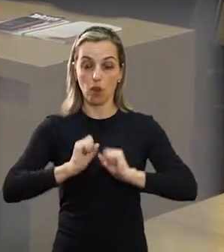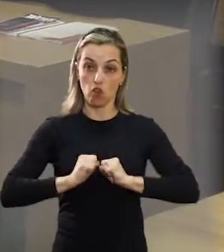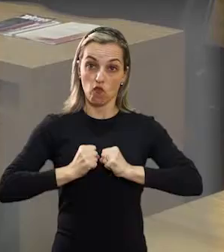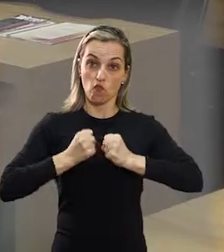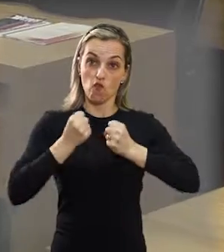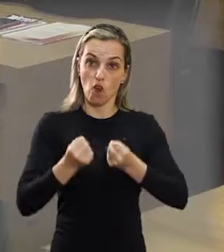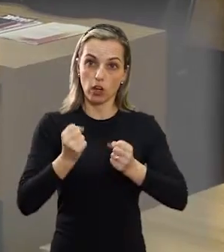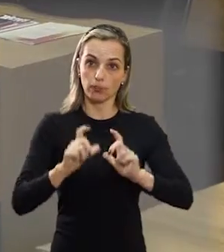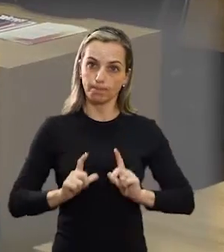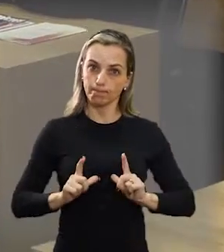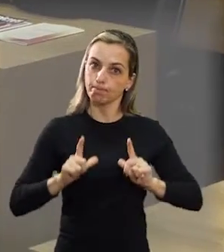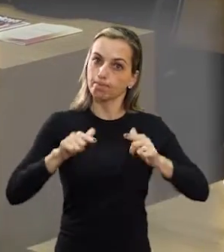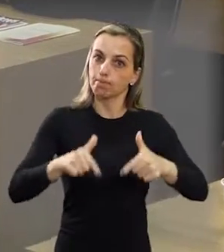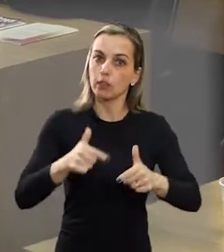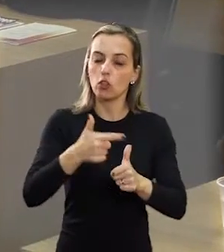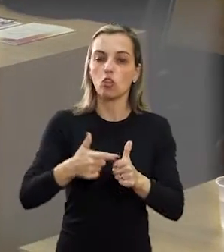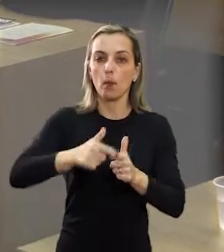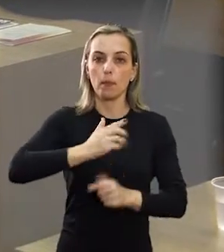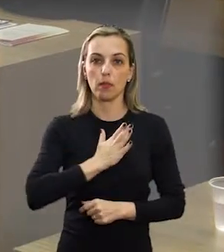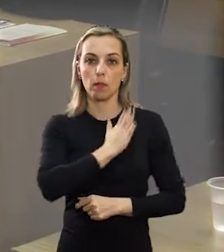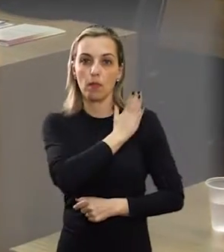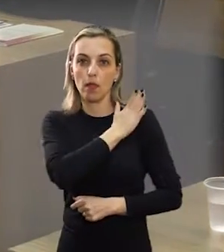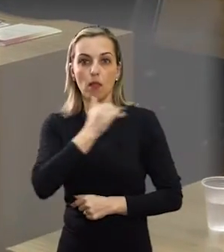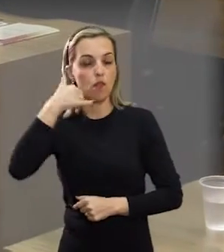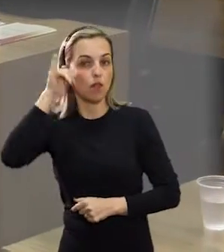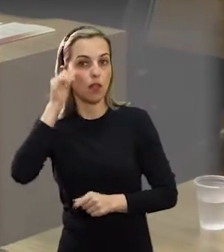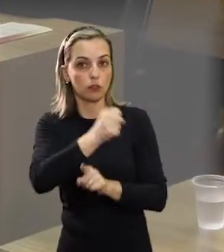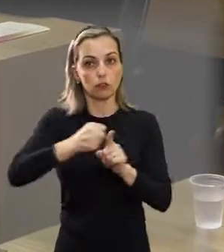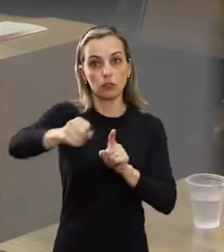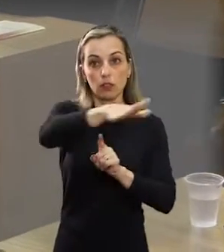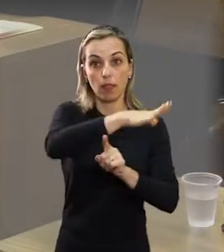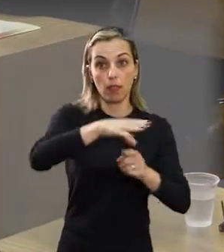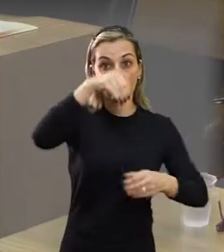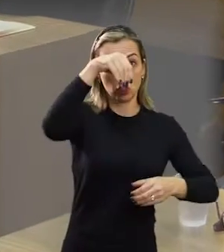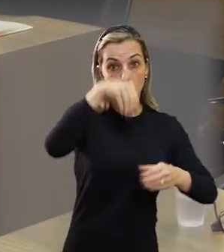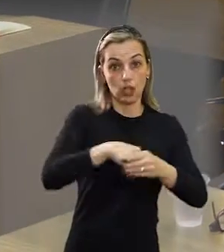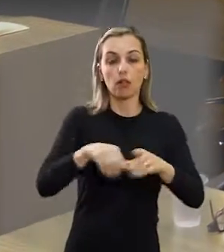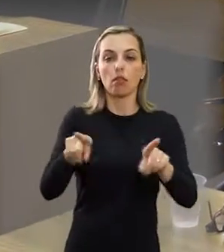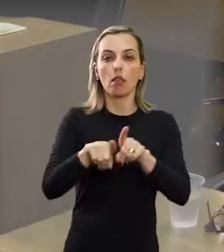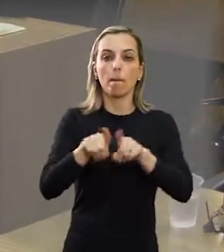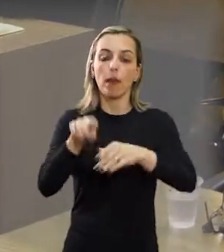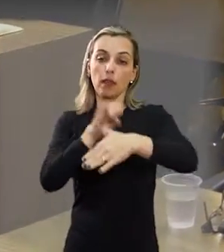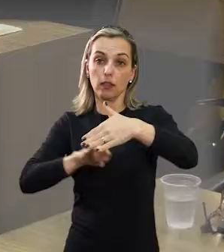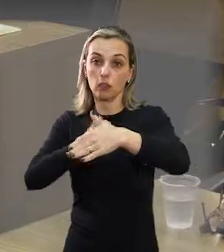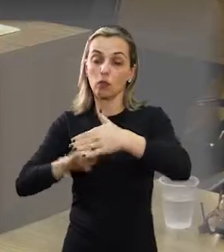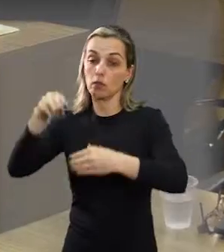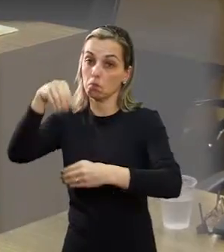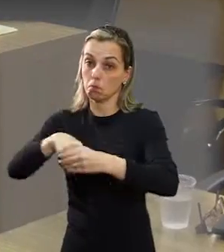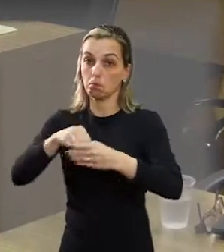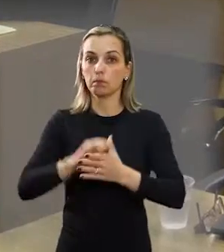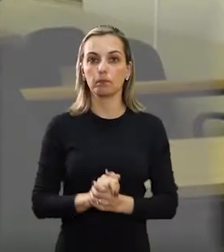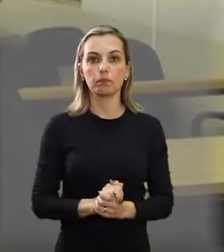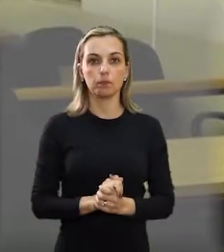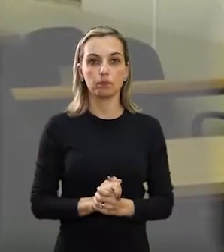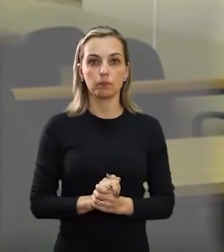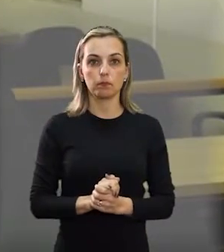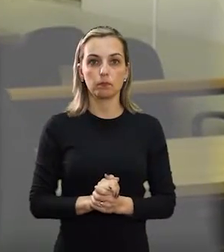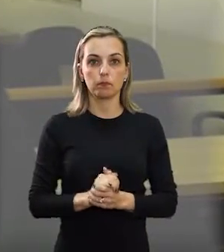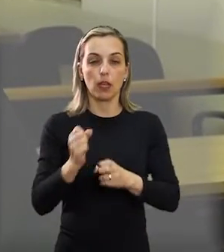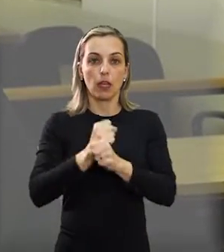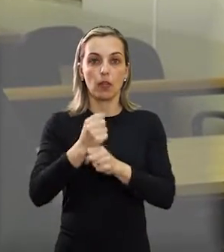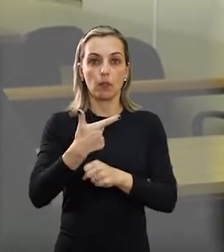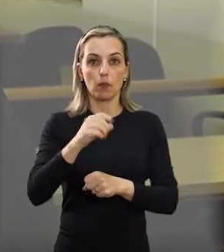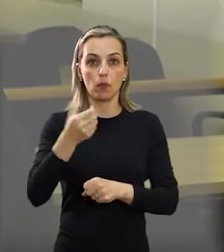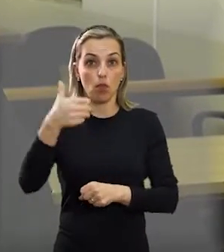atividades e fortalecer as ações que envolvam o combate à discriminação racial na sociedade e nas instituições. Nós estamos